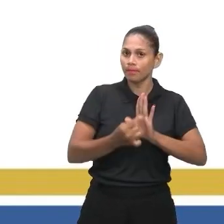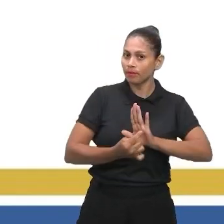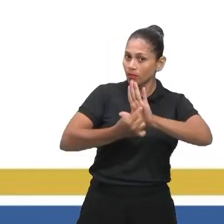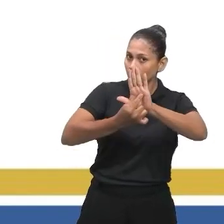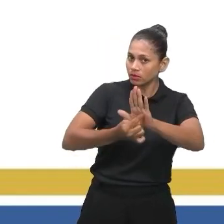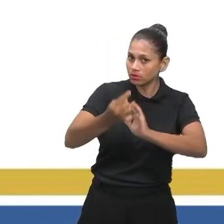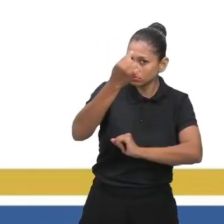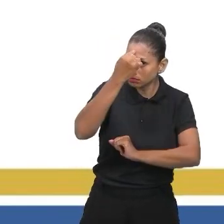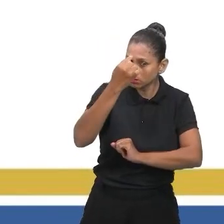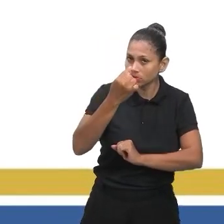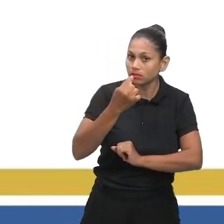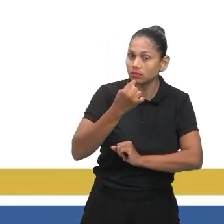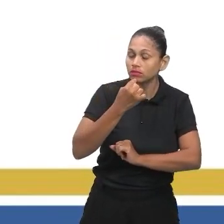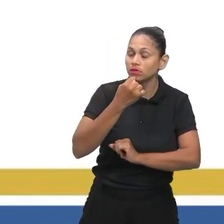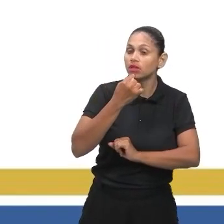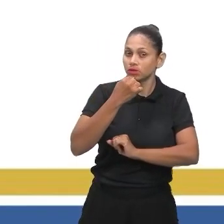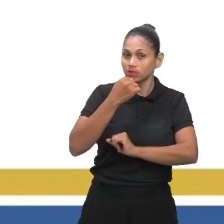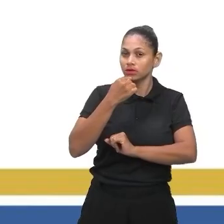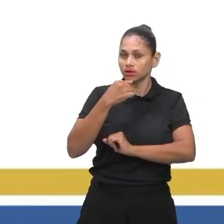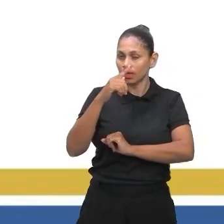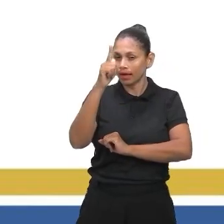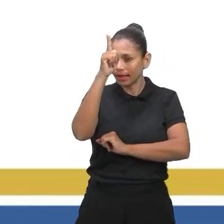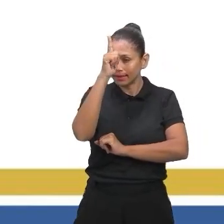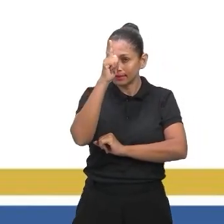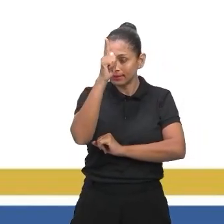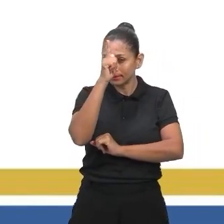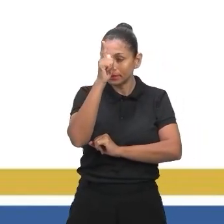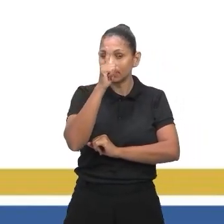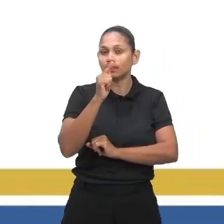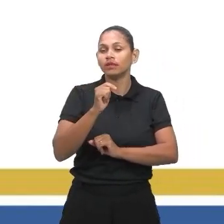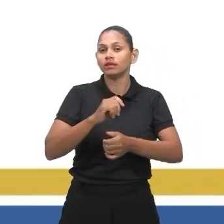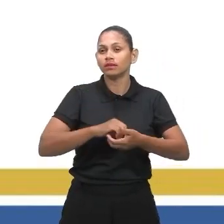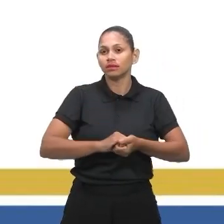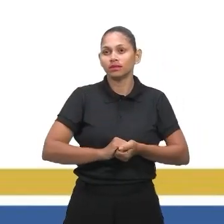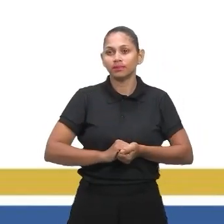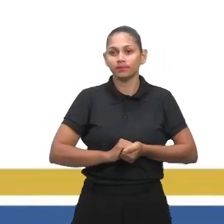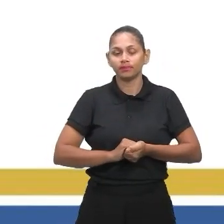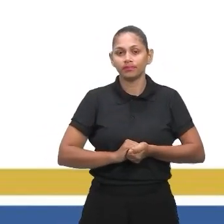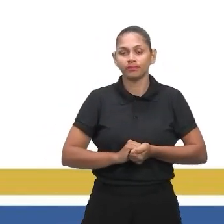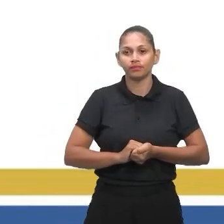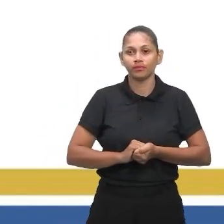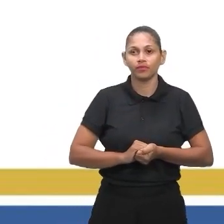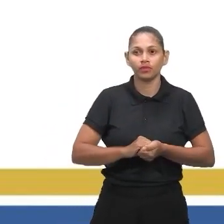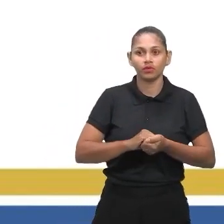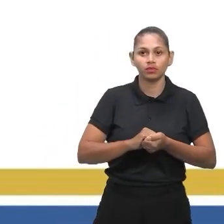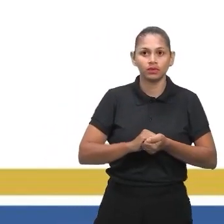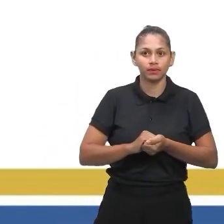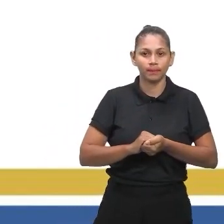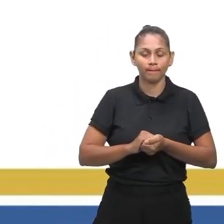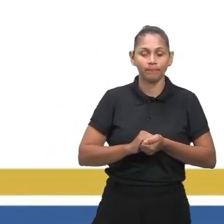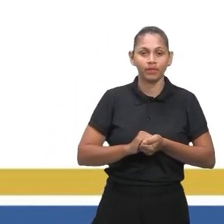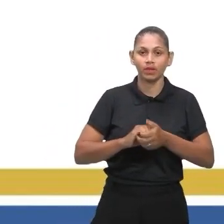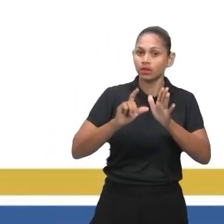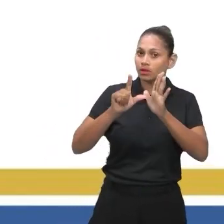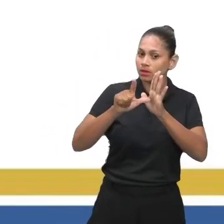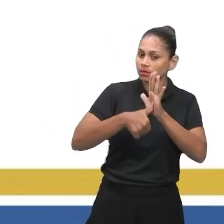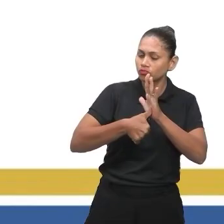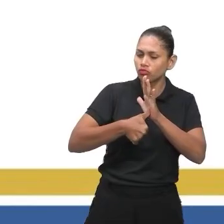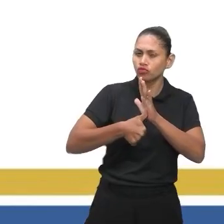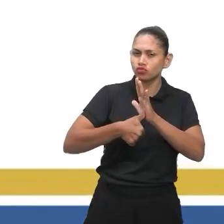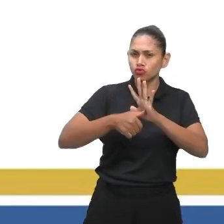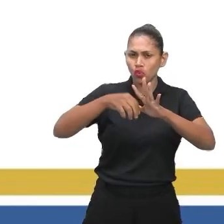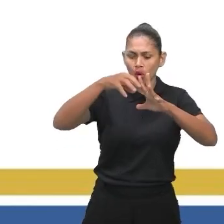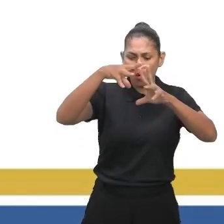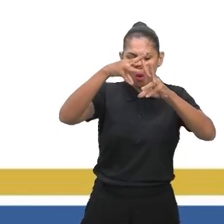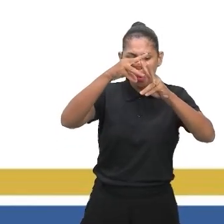e foi reconstruído entre os anos de 1840 e 1842, após duas destruições causadas por guerras.